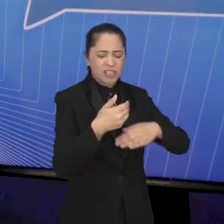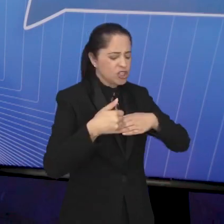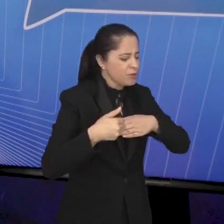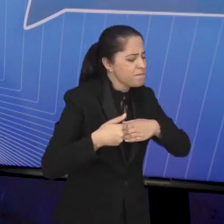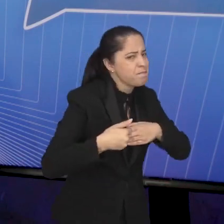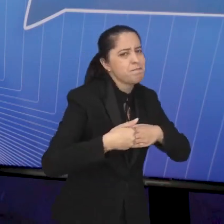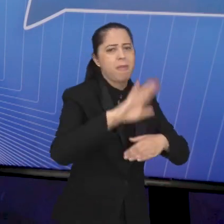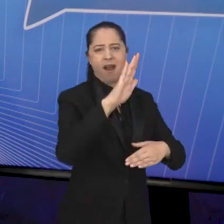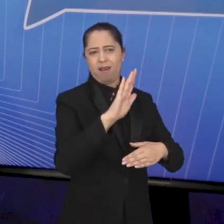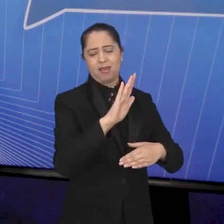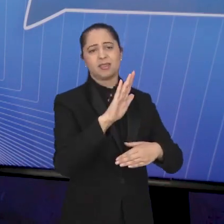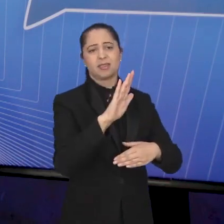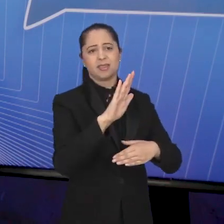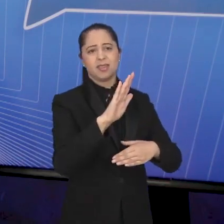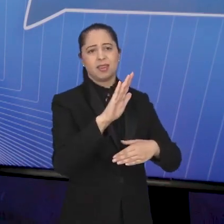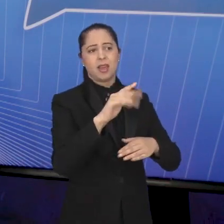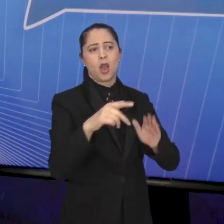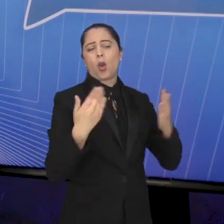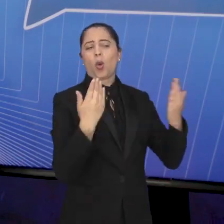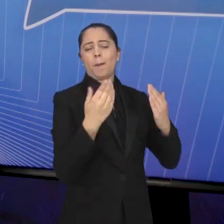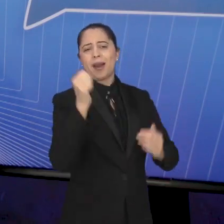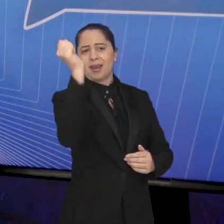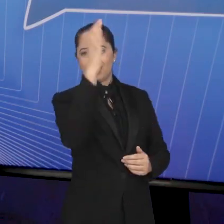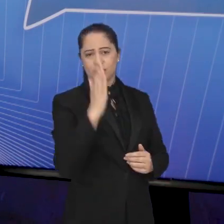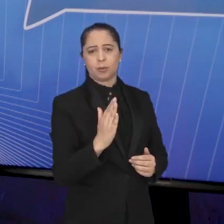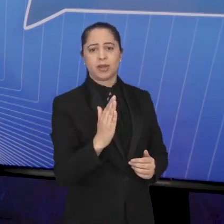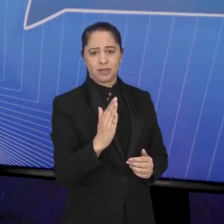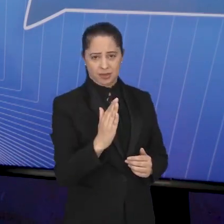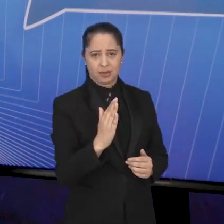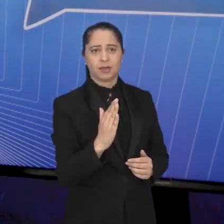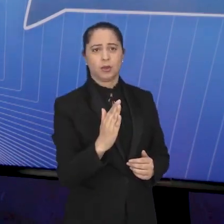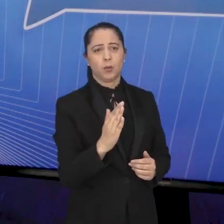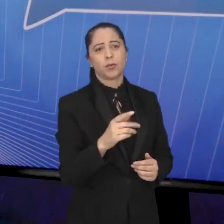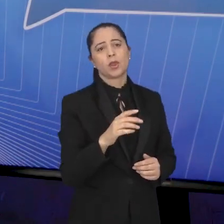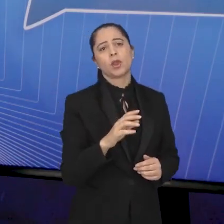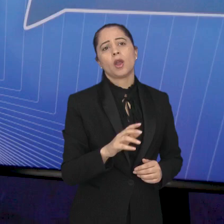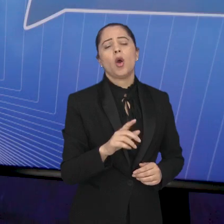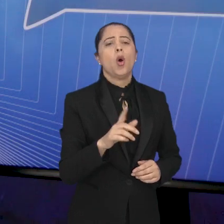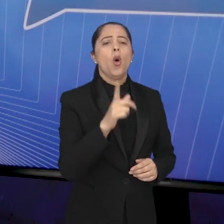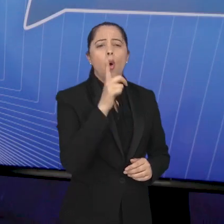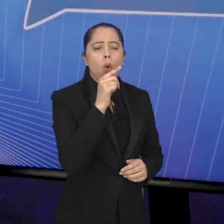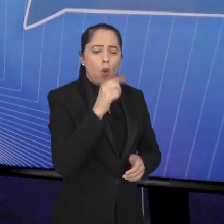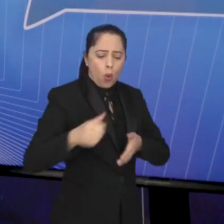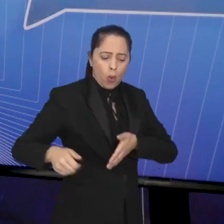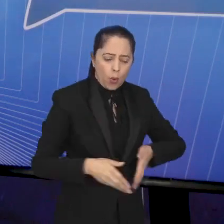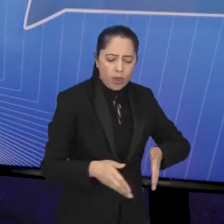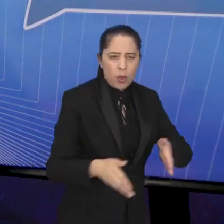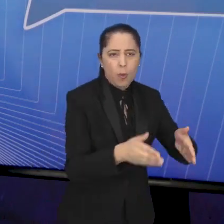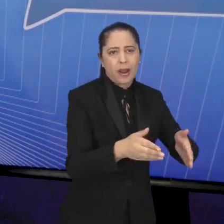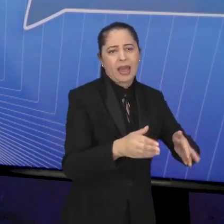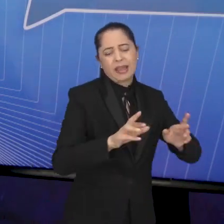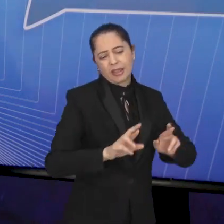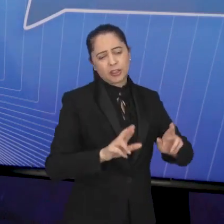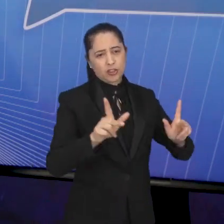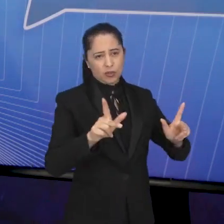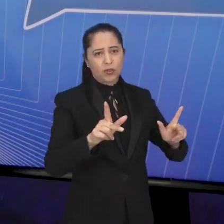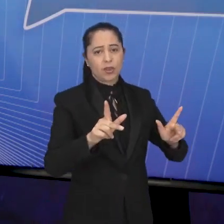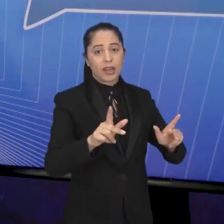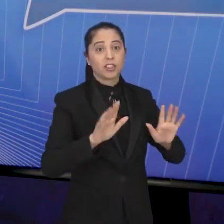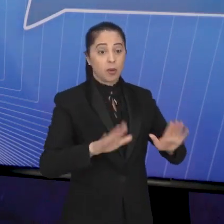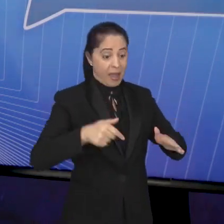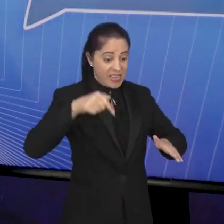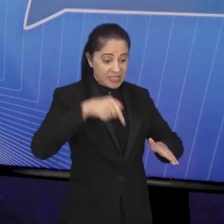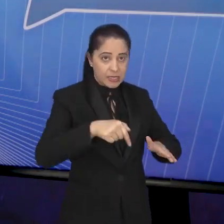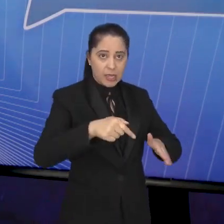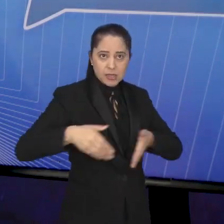um dos mais importantes rios do Brasil, apesar de não ser tão caudaloso como São Francisco ou outros aí do